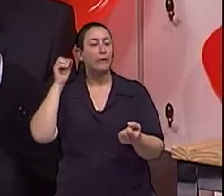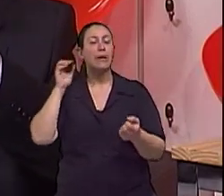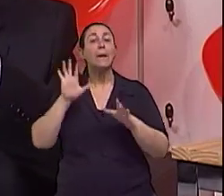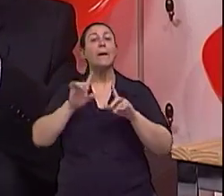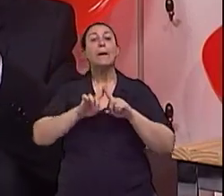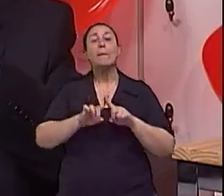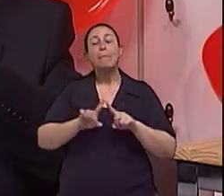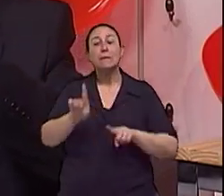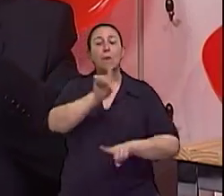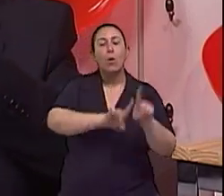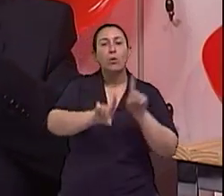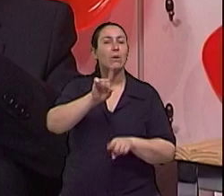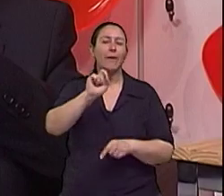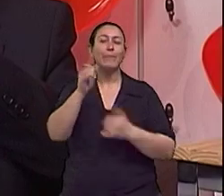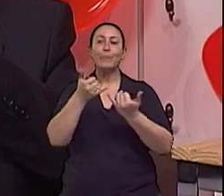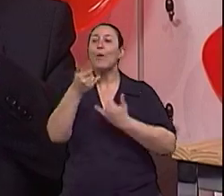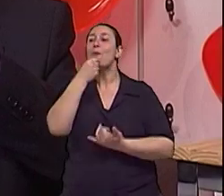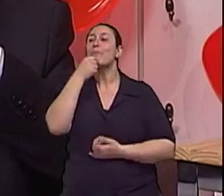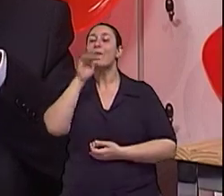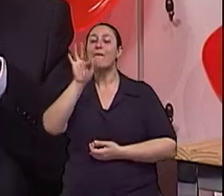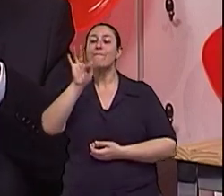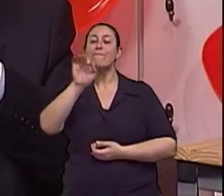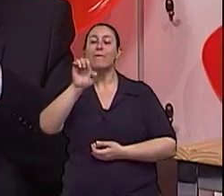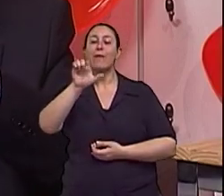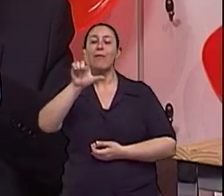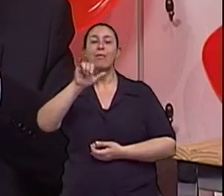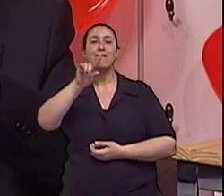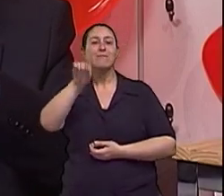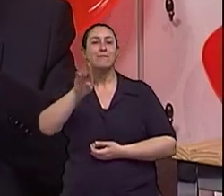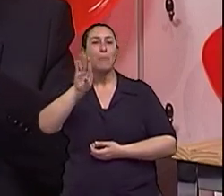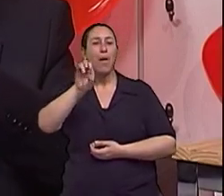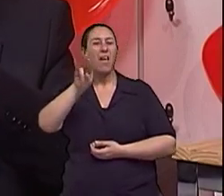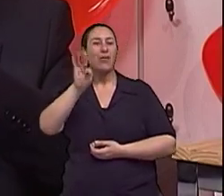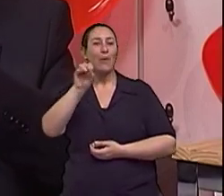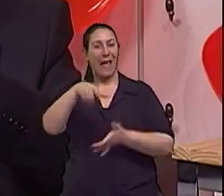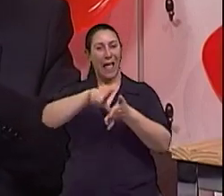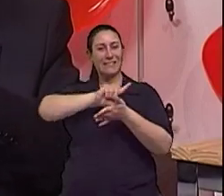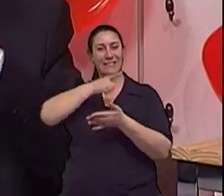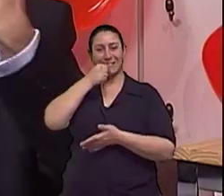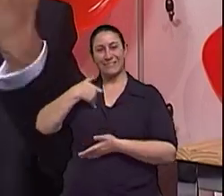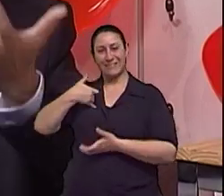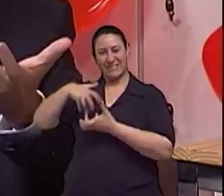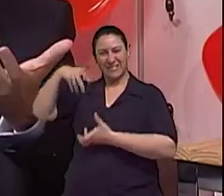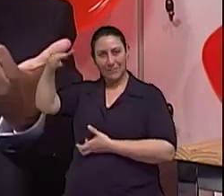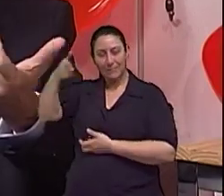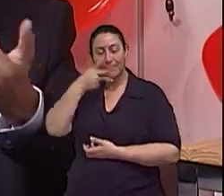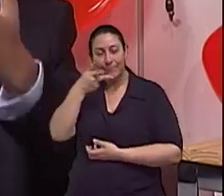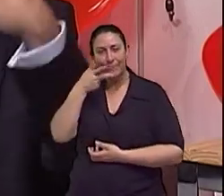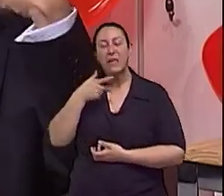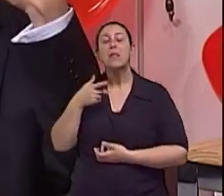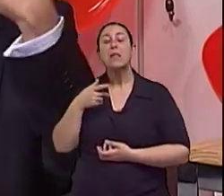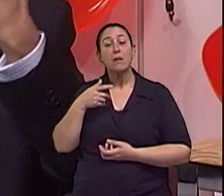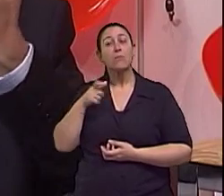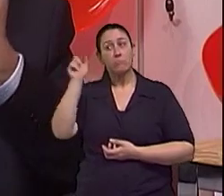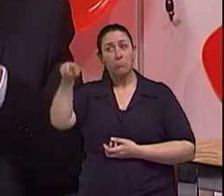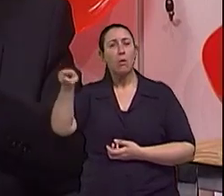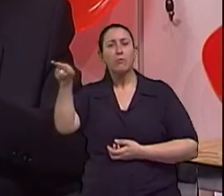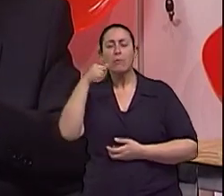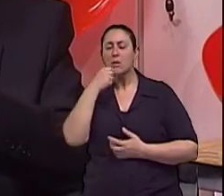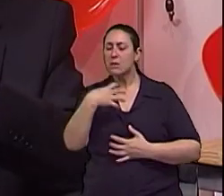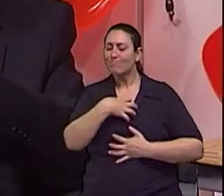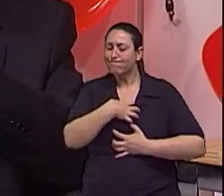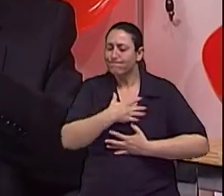Pegamos o exemplo do Felizberto, que a gente viu no vídeo. Quer dizer, a pressão chegou a um nível em que deu algum sintoma. Normalmente